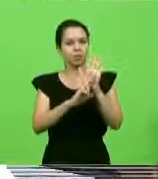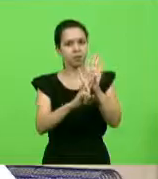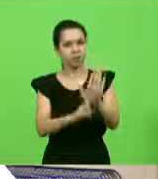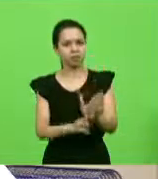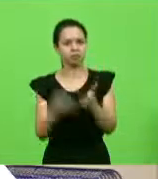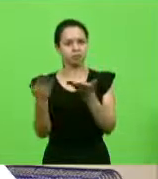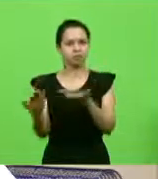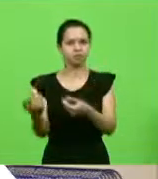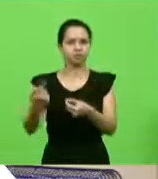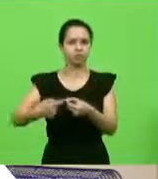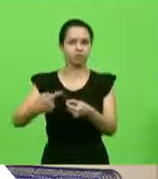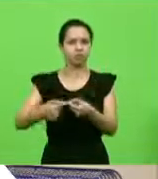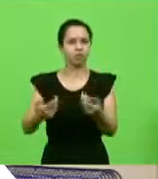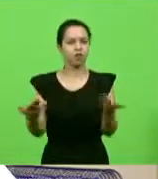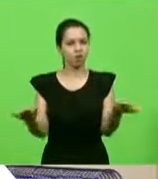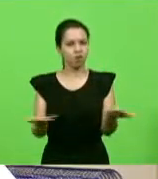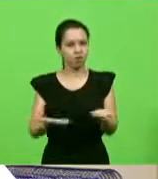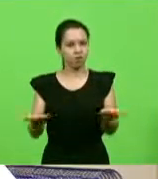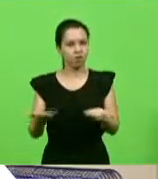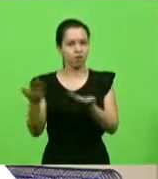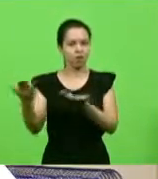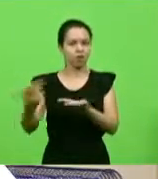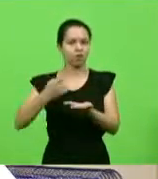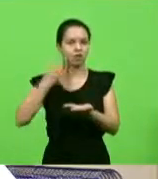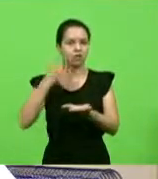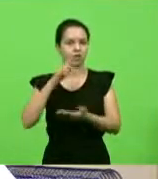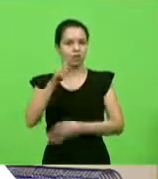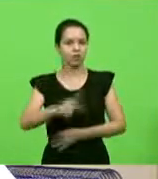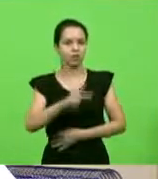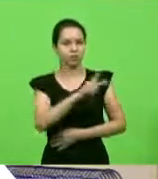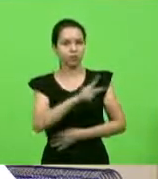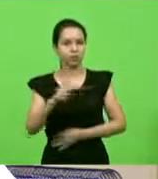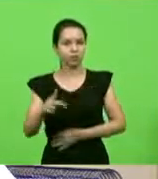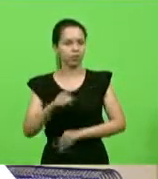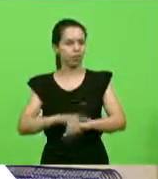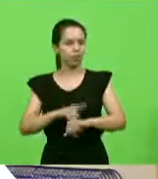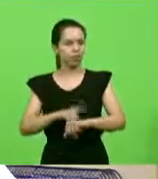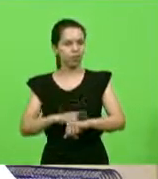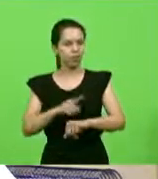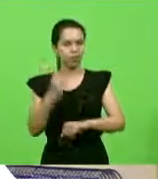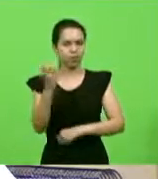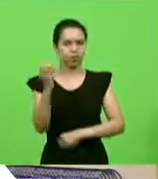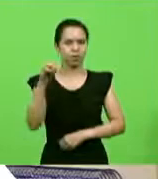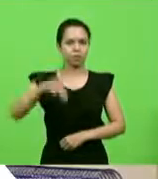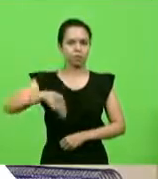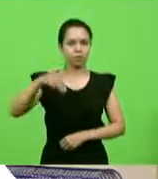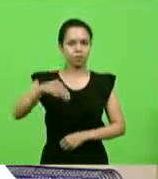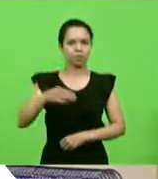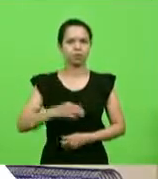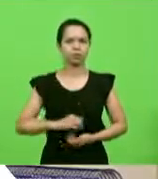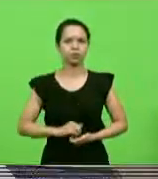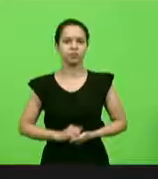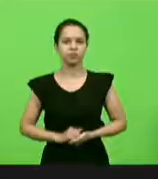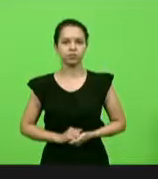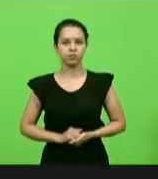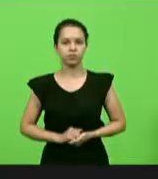Agora eu passo a palavra, então, ao nosso deputado Padre Pedro Baldeceira por dez minutos, deputado.